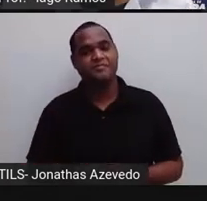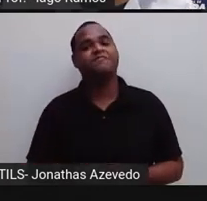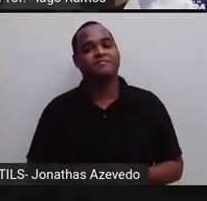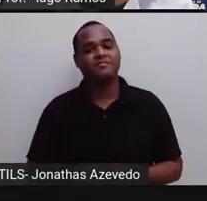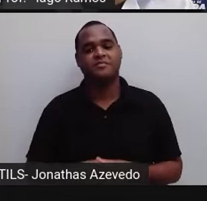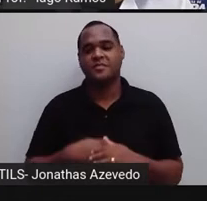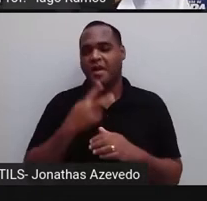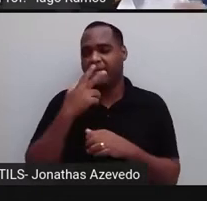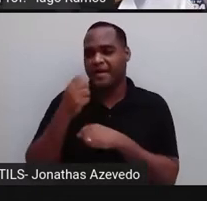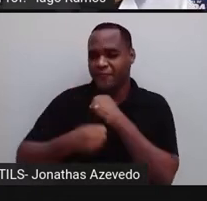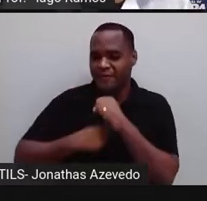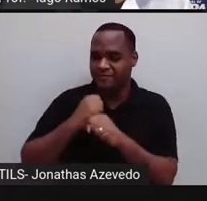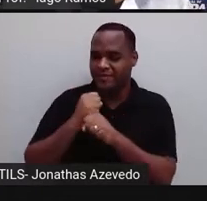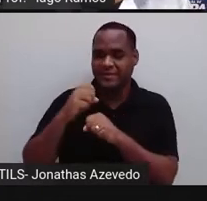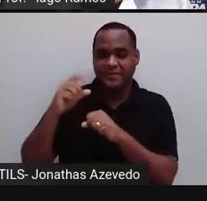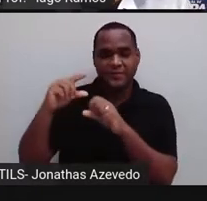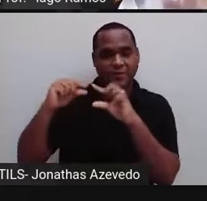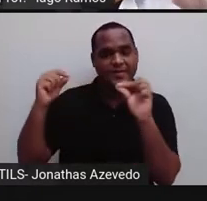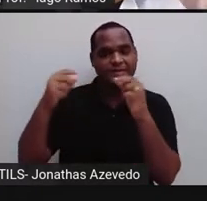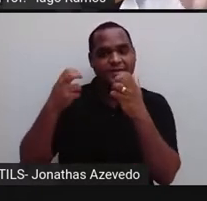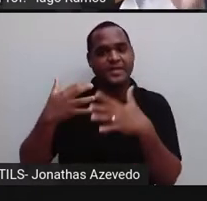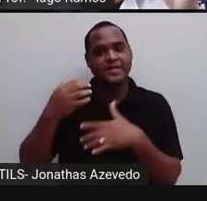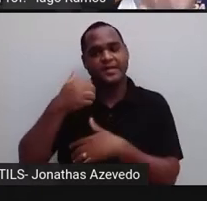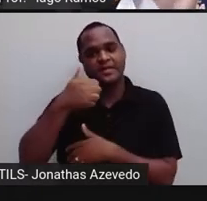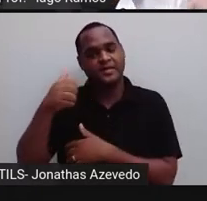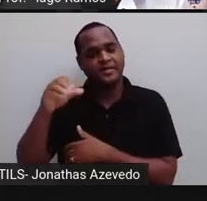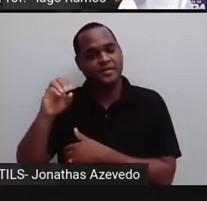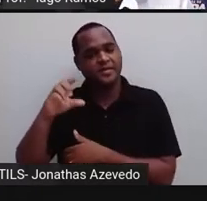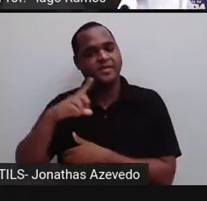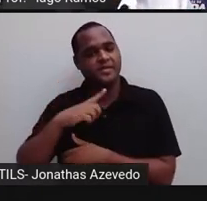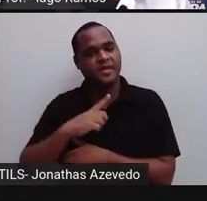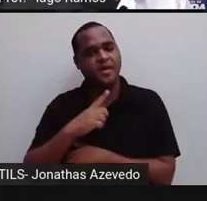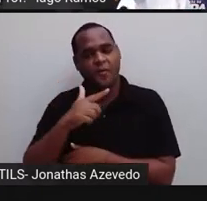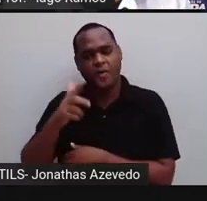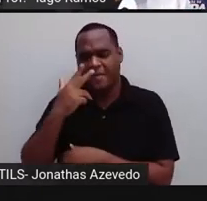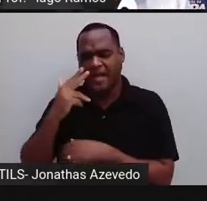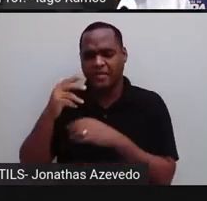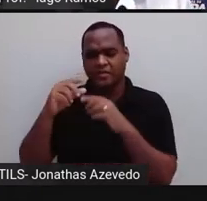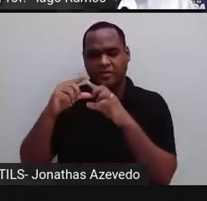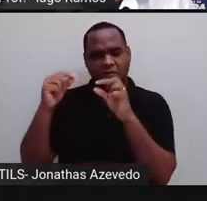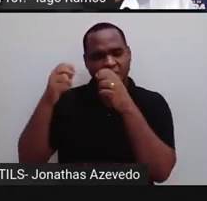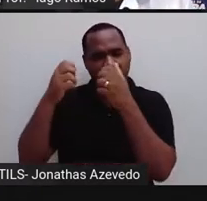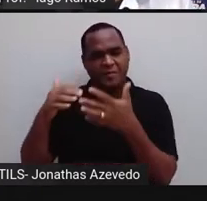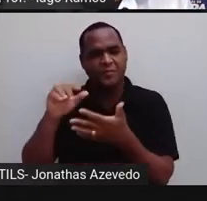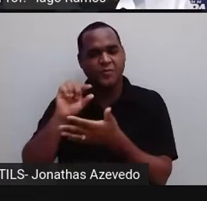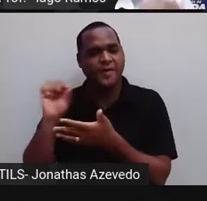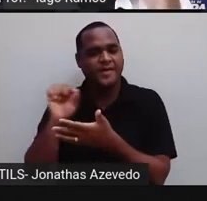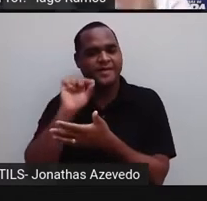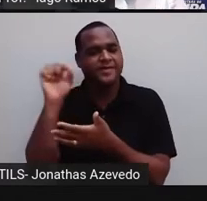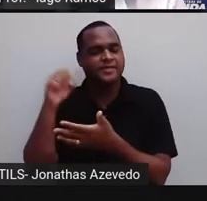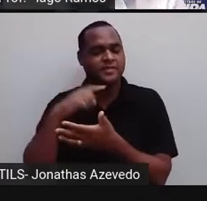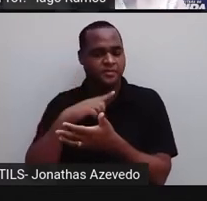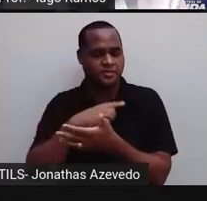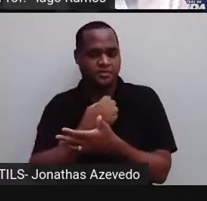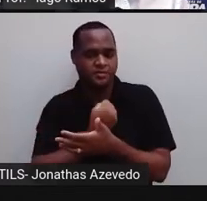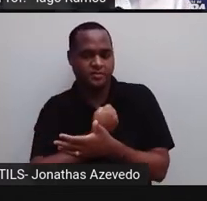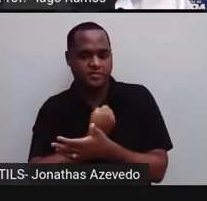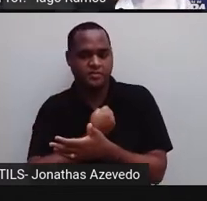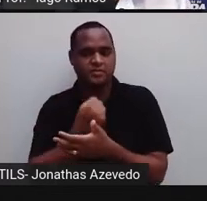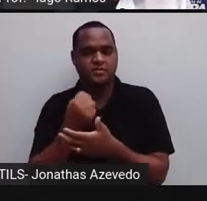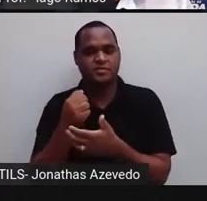-luz e a distância é de 110. Se a gente quiser ter um número exato pra essa distância em quilômetros, tem que fazer 110